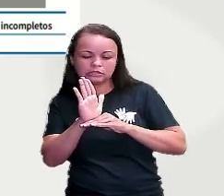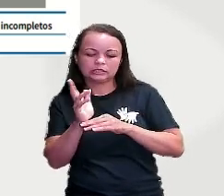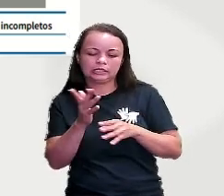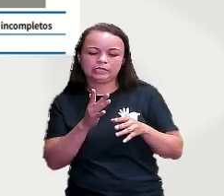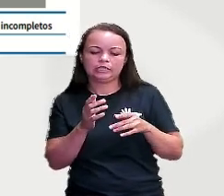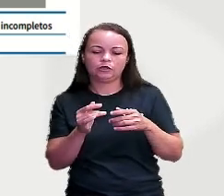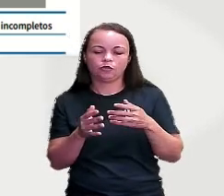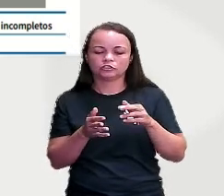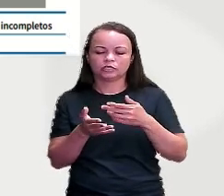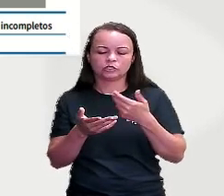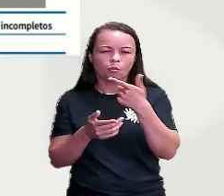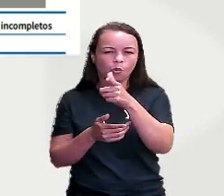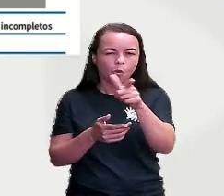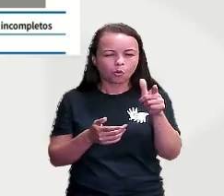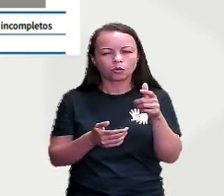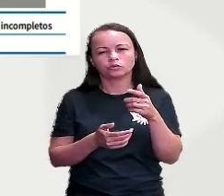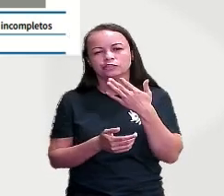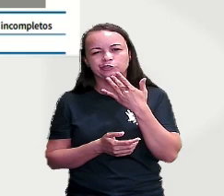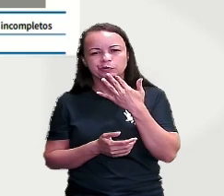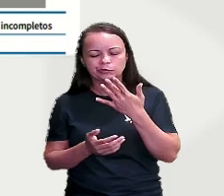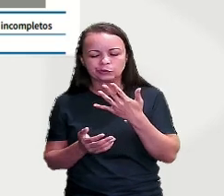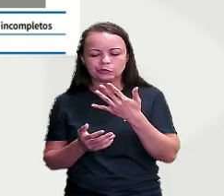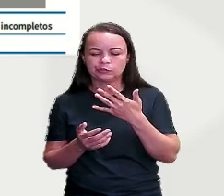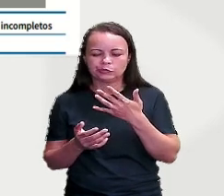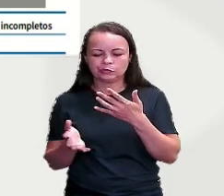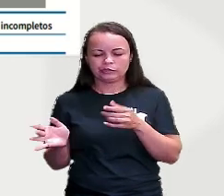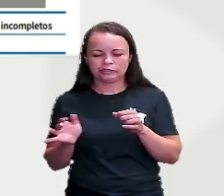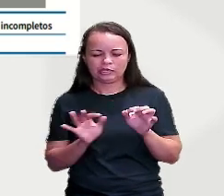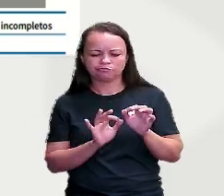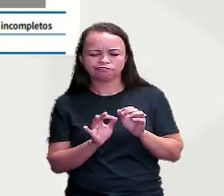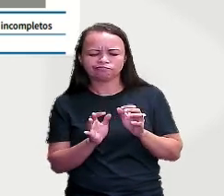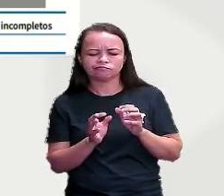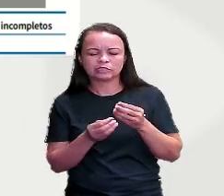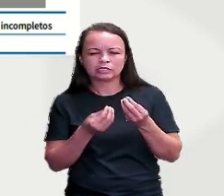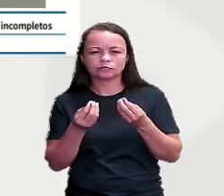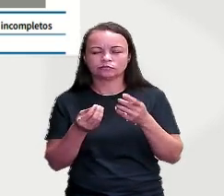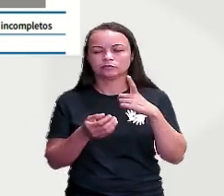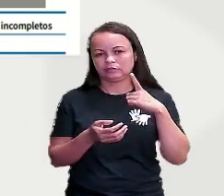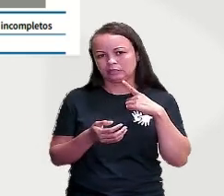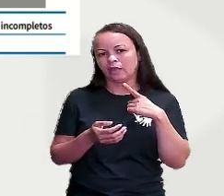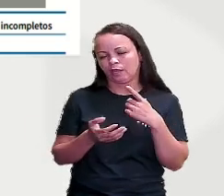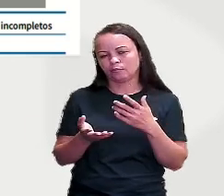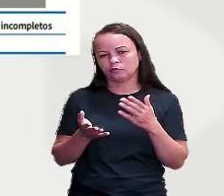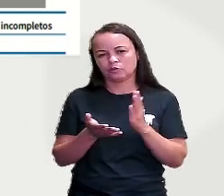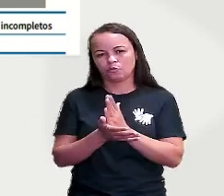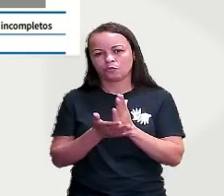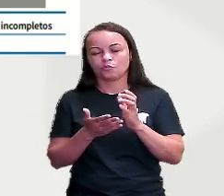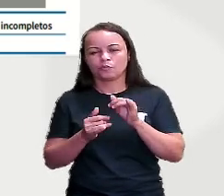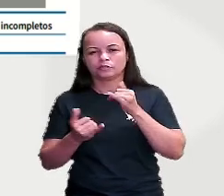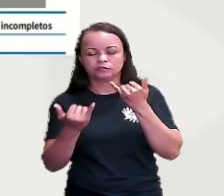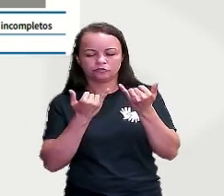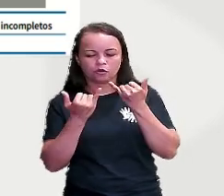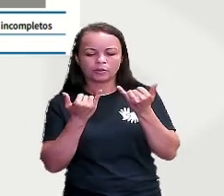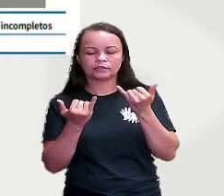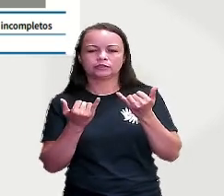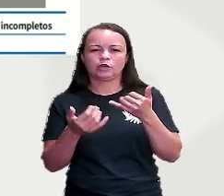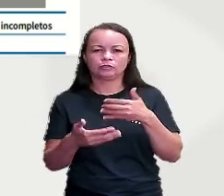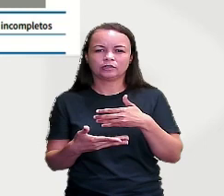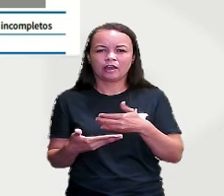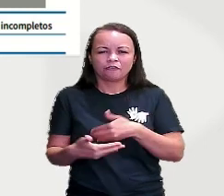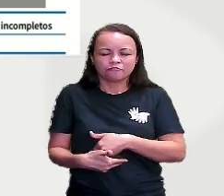dados. Então, temos aí duas frases. Então, temos algumas informações, né? A má nutrição causa doenças